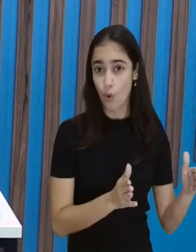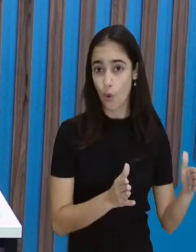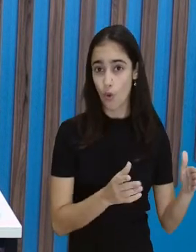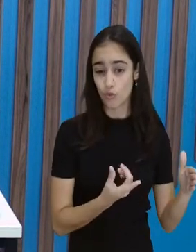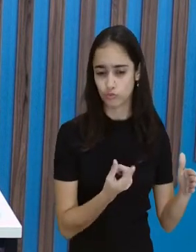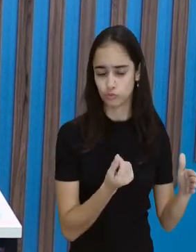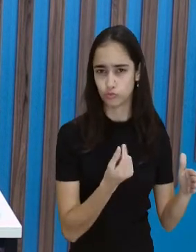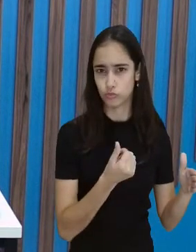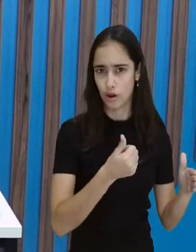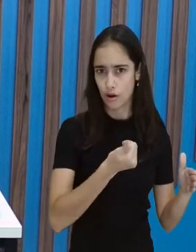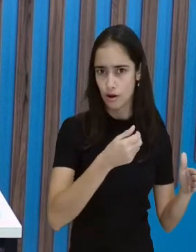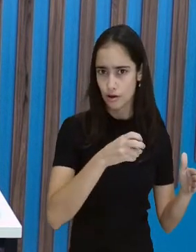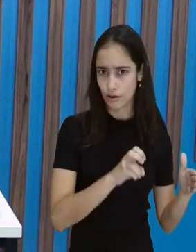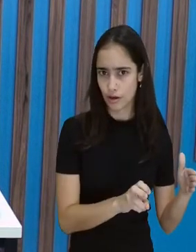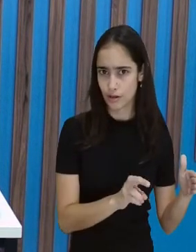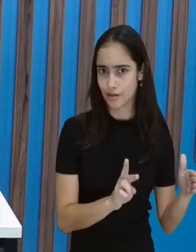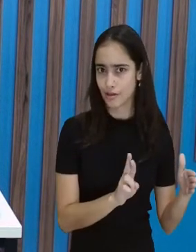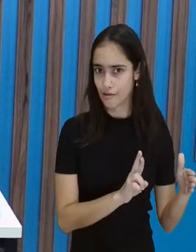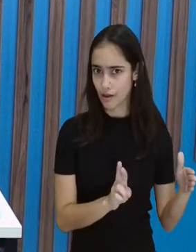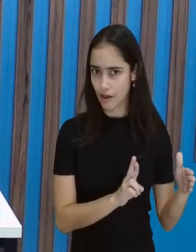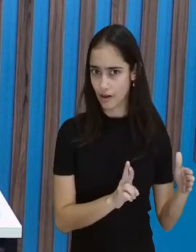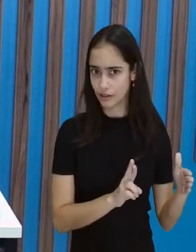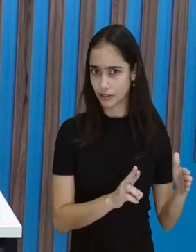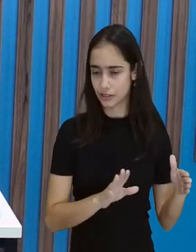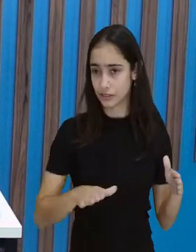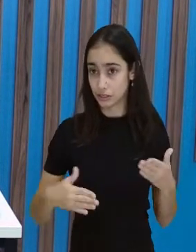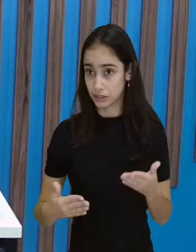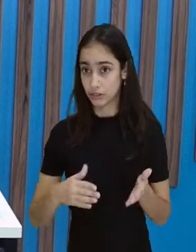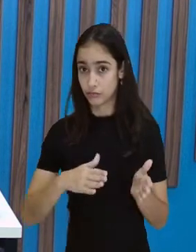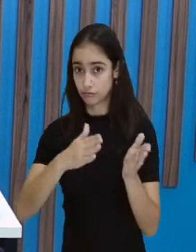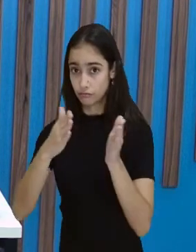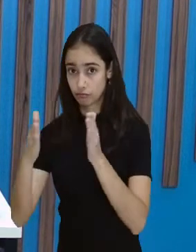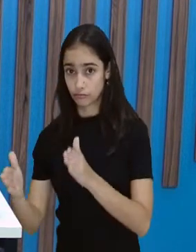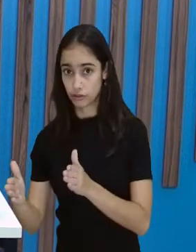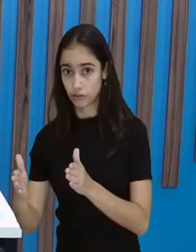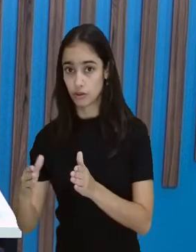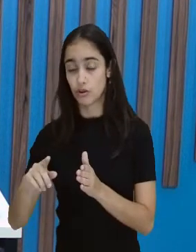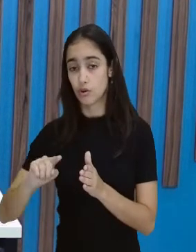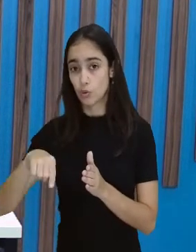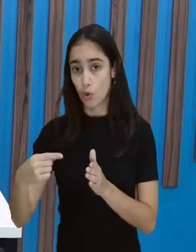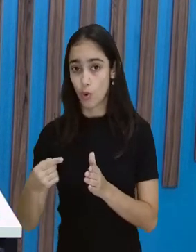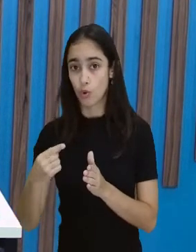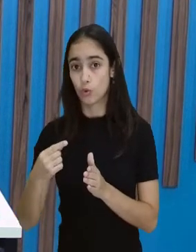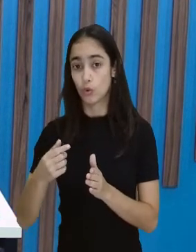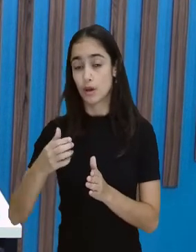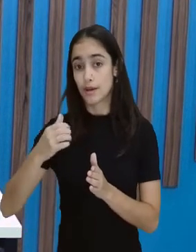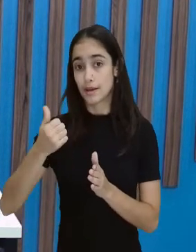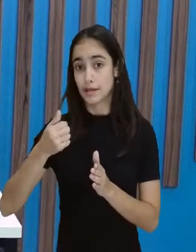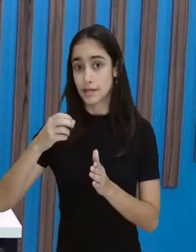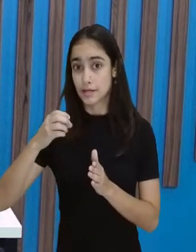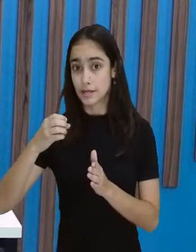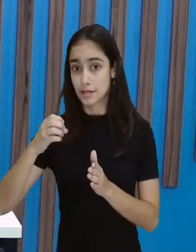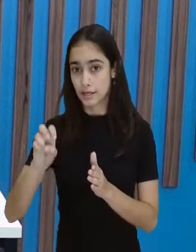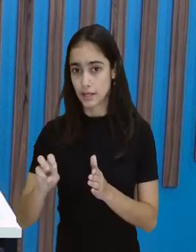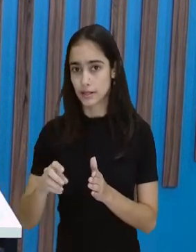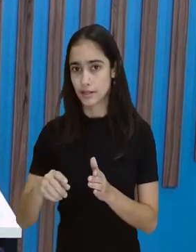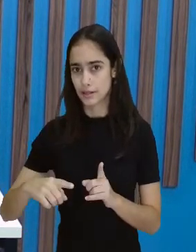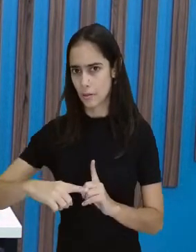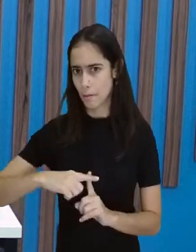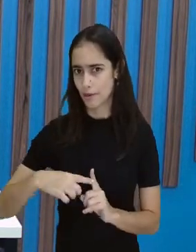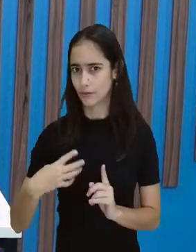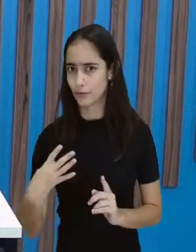gastar quanto? 15, com mais 4. 15, 16, 17, 18, 19 reais.